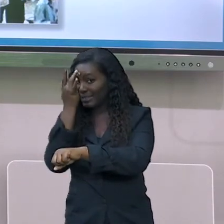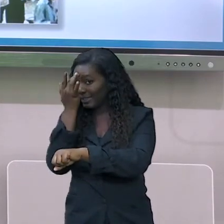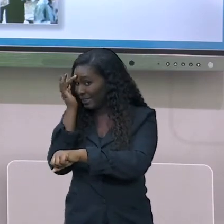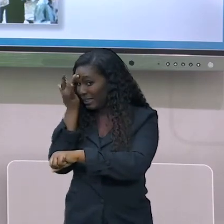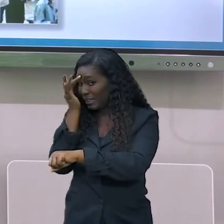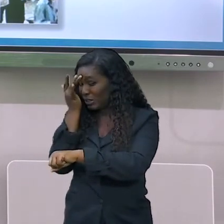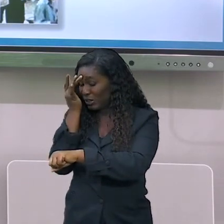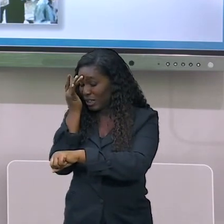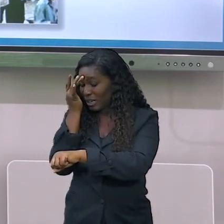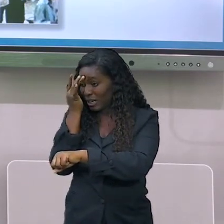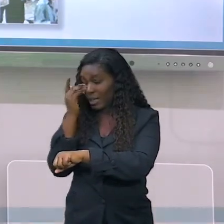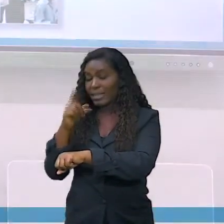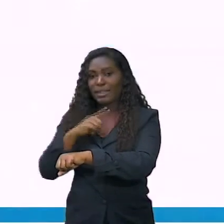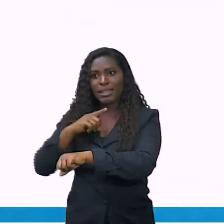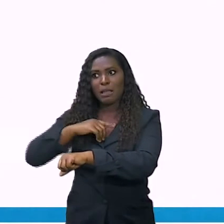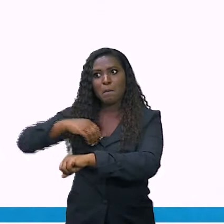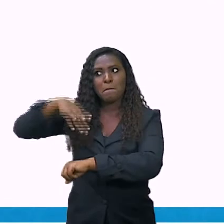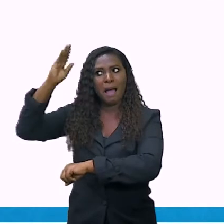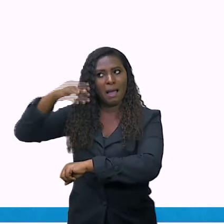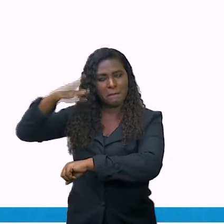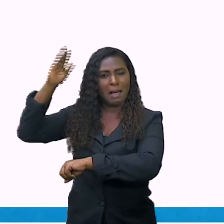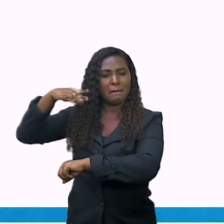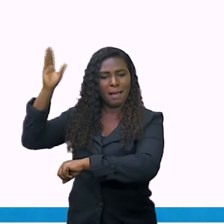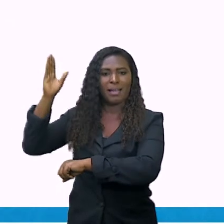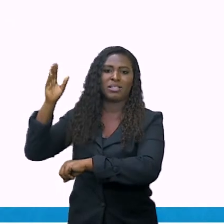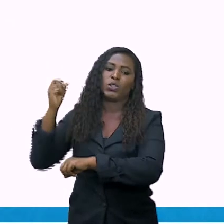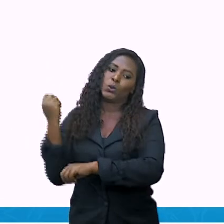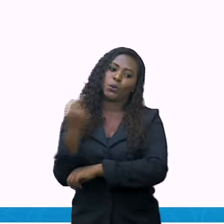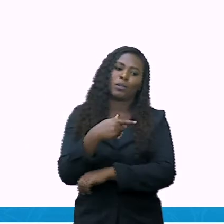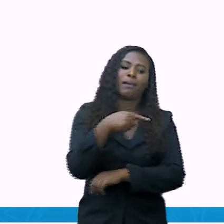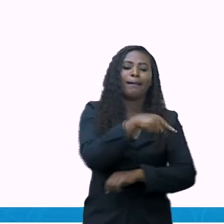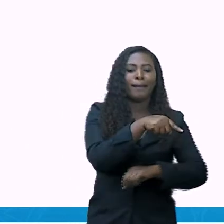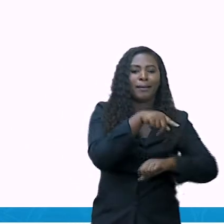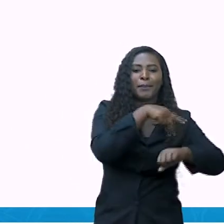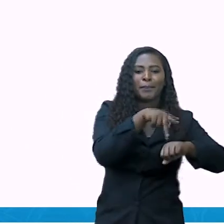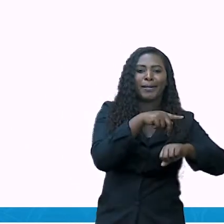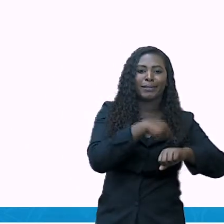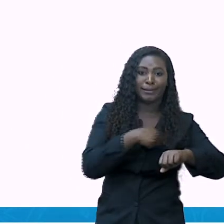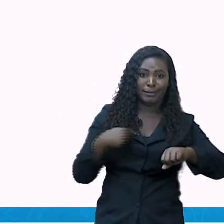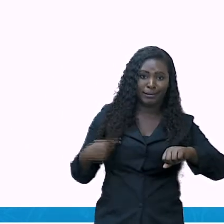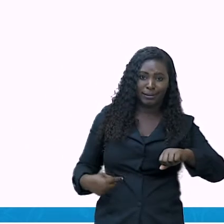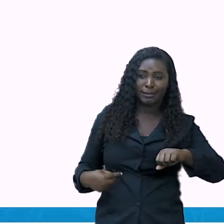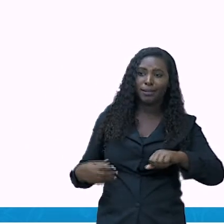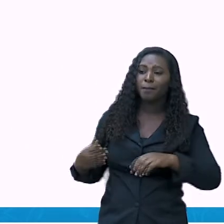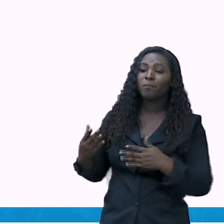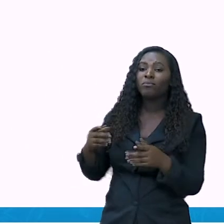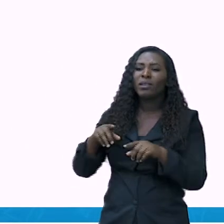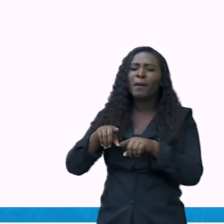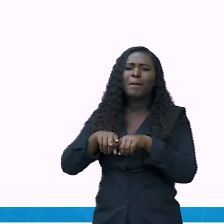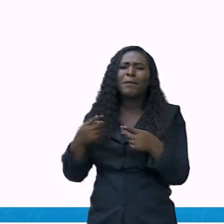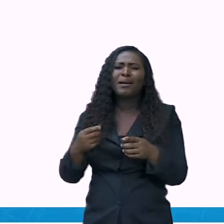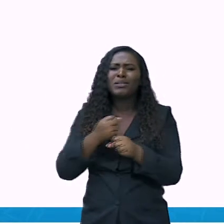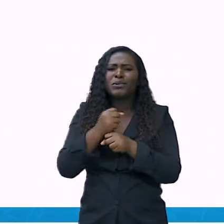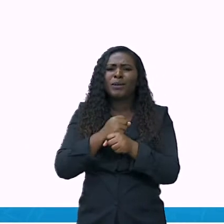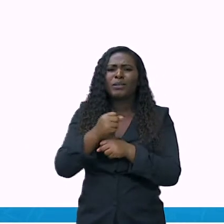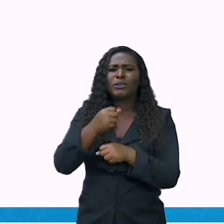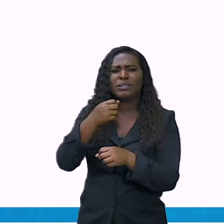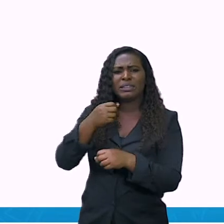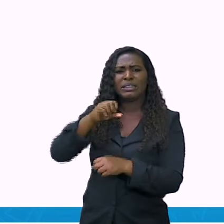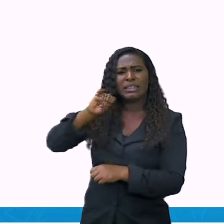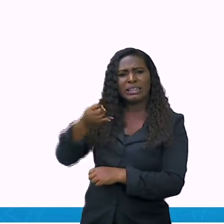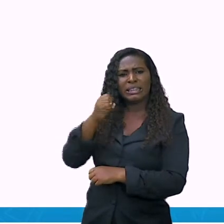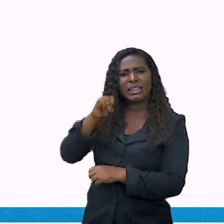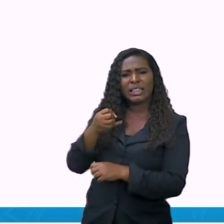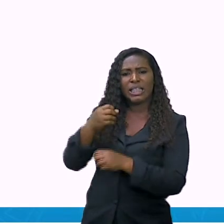Em janeiro de 2020, a população russa foi estimada em 146